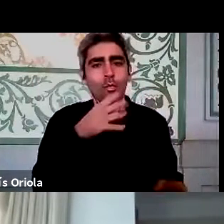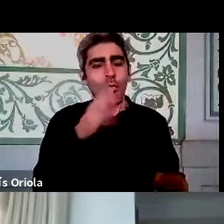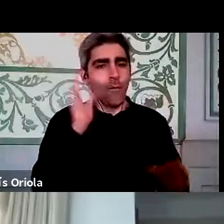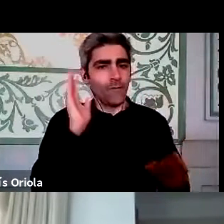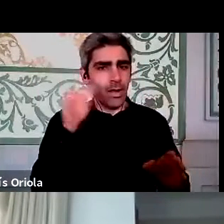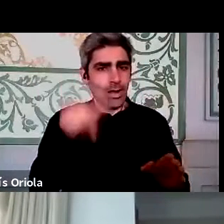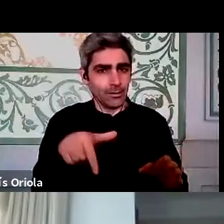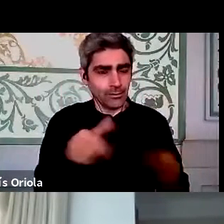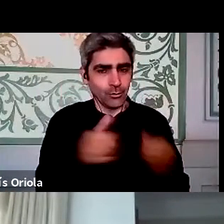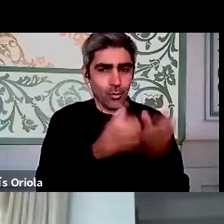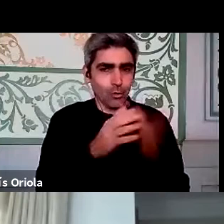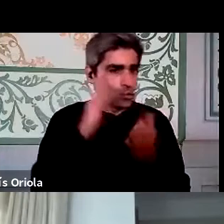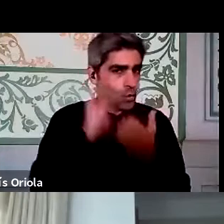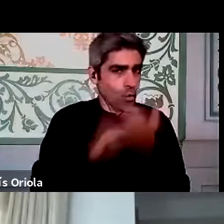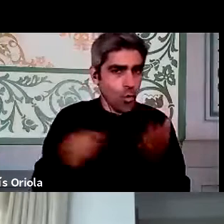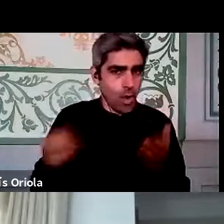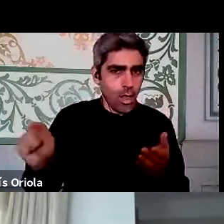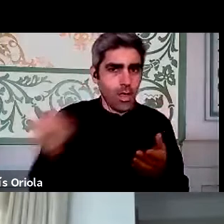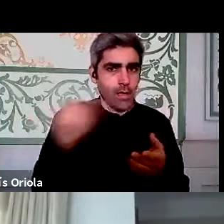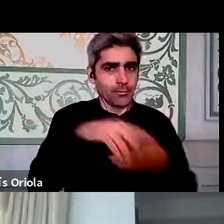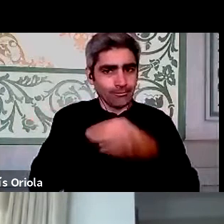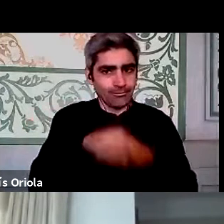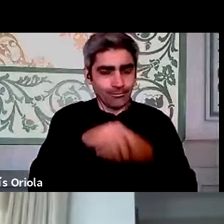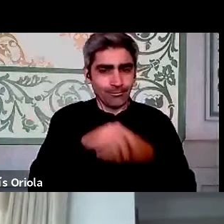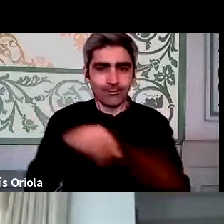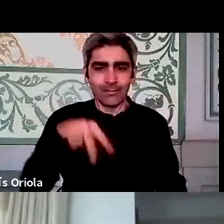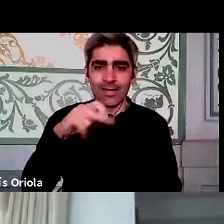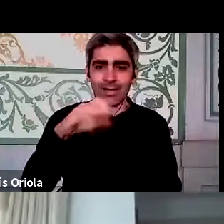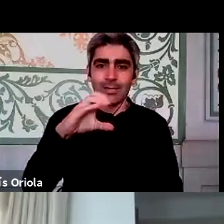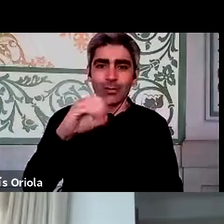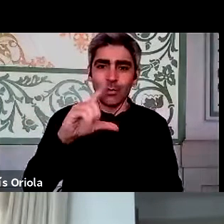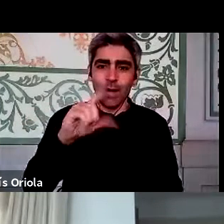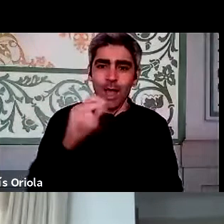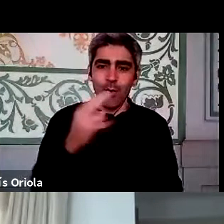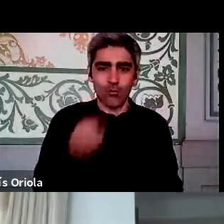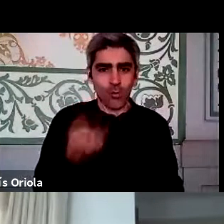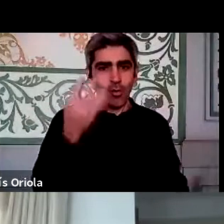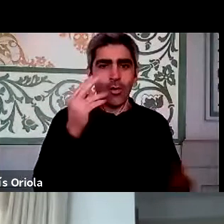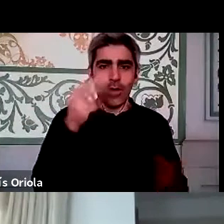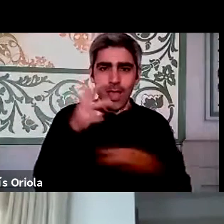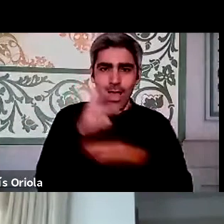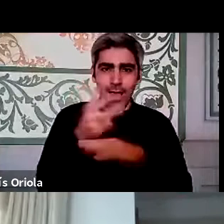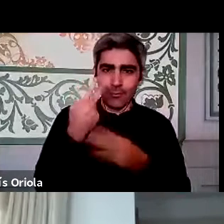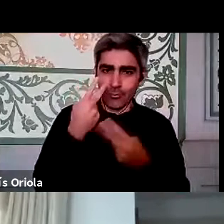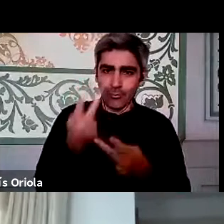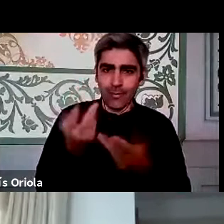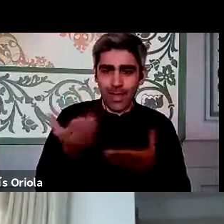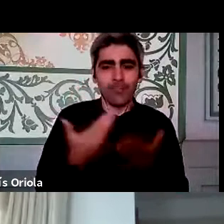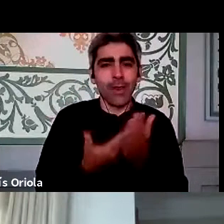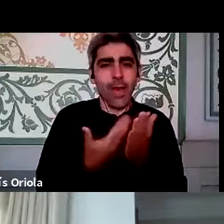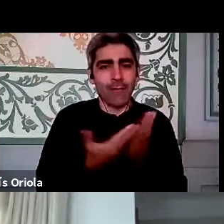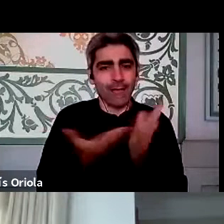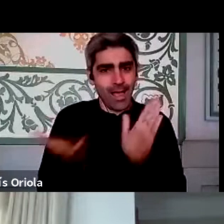conferencistas. O Nicolau, que agora já está visível para toda a gente, até prova-se que o Nicolau está presente,